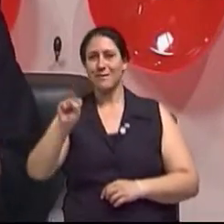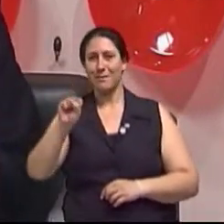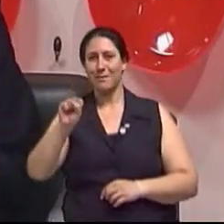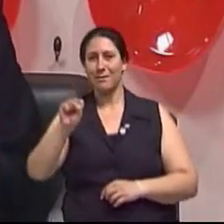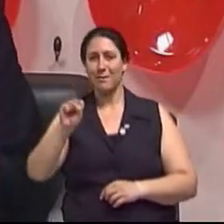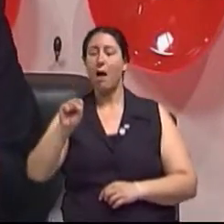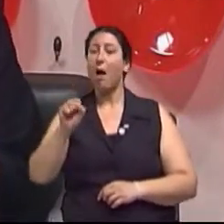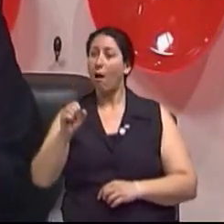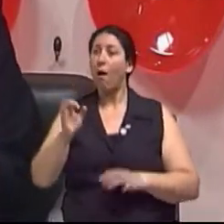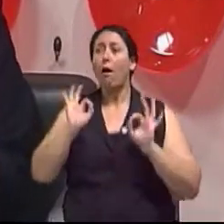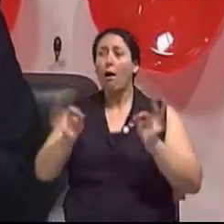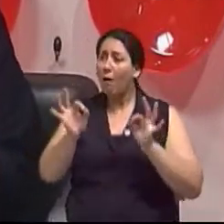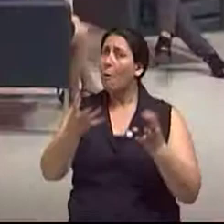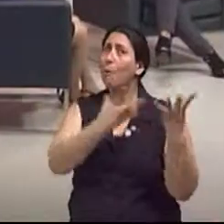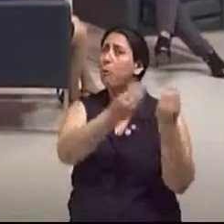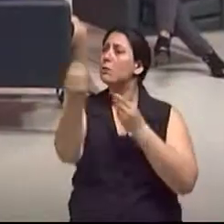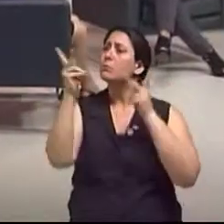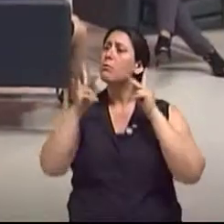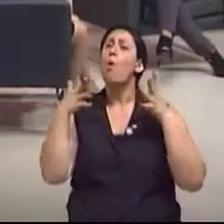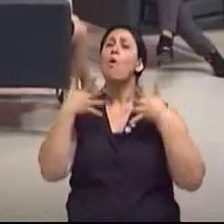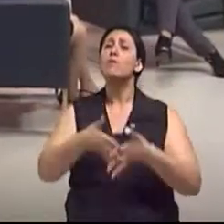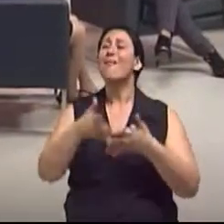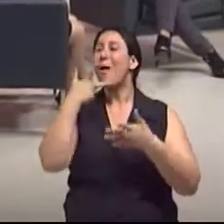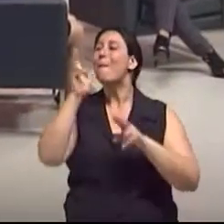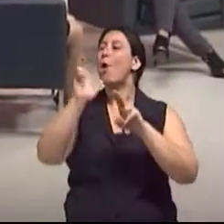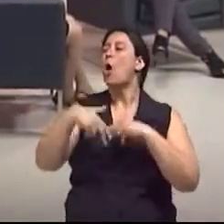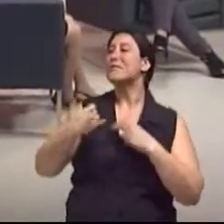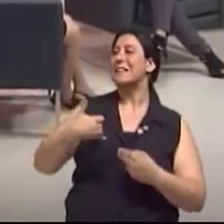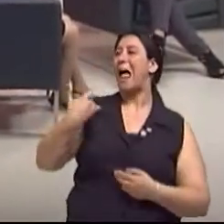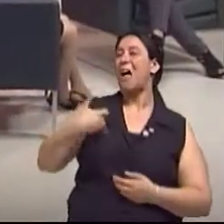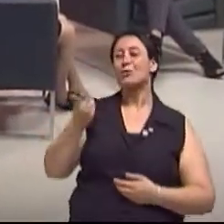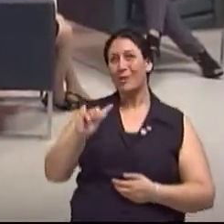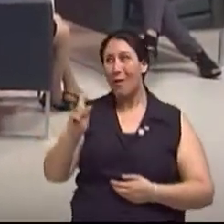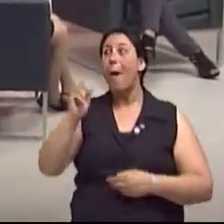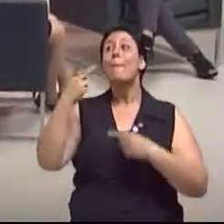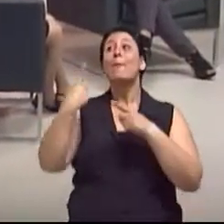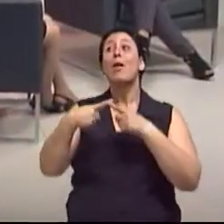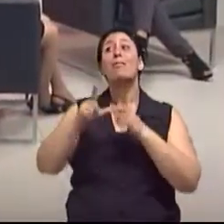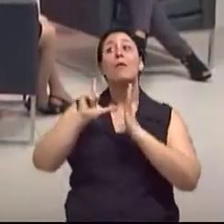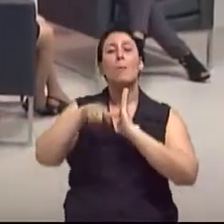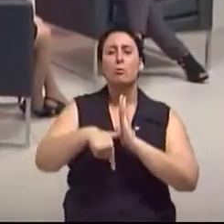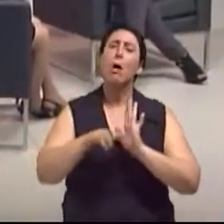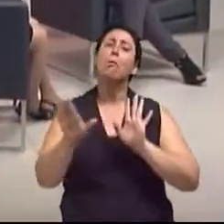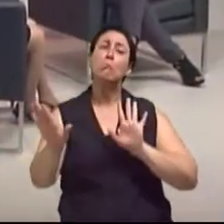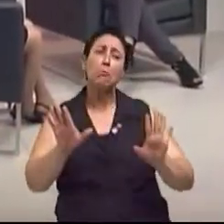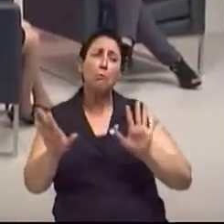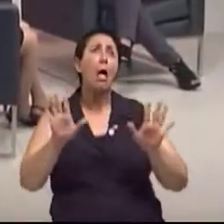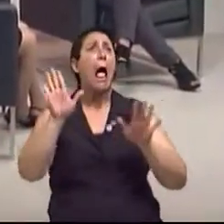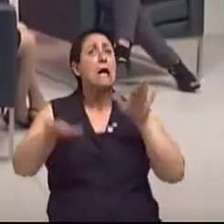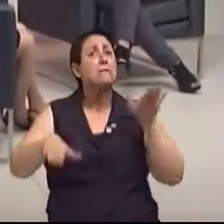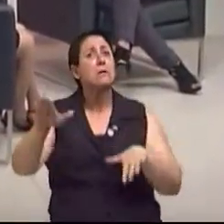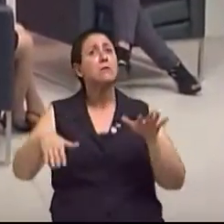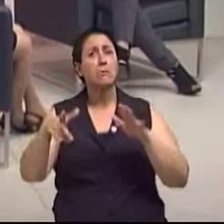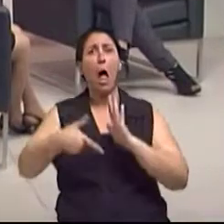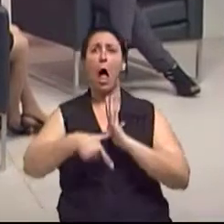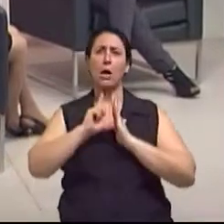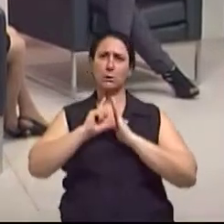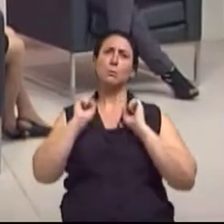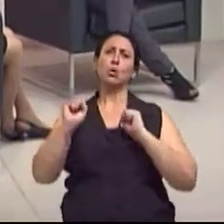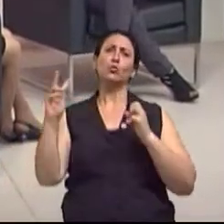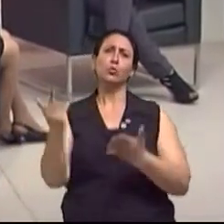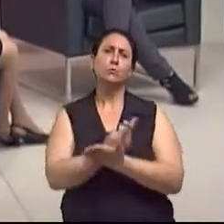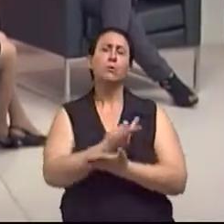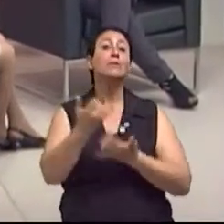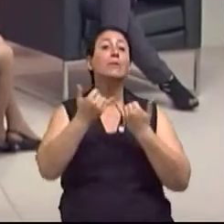confusão. dizer que é da idade, não. Aparece com essa idade? É. Pode aparecer precocemente, depende da quantidade de sol